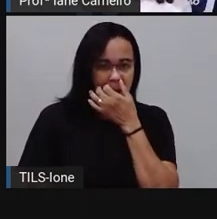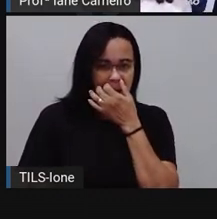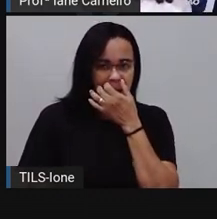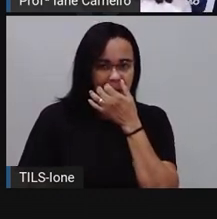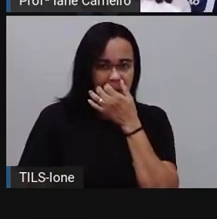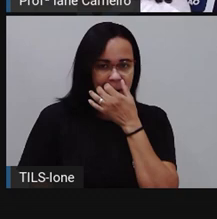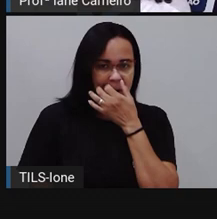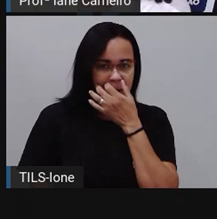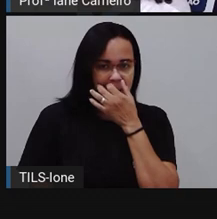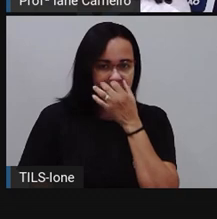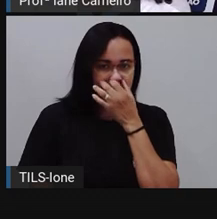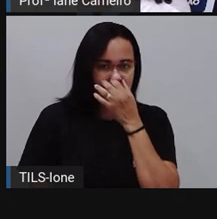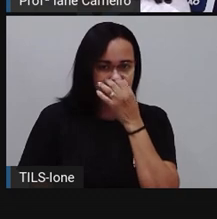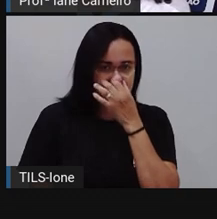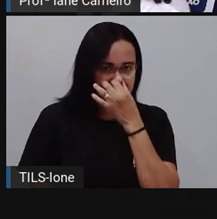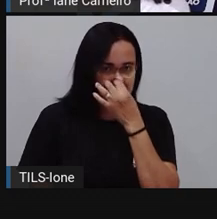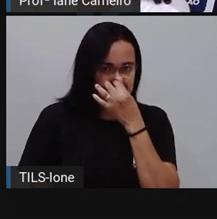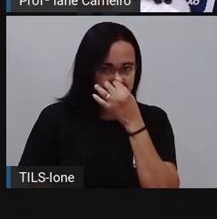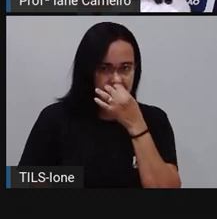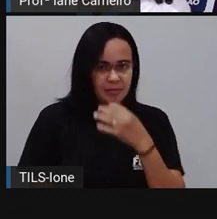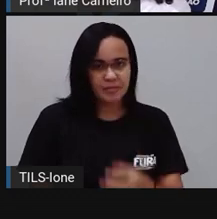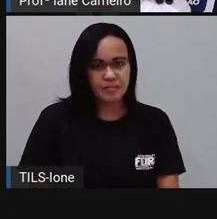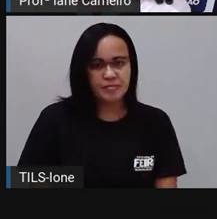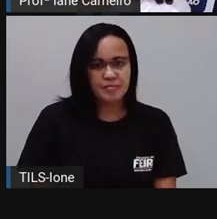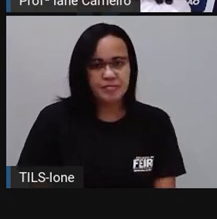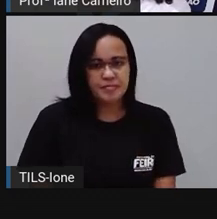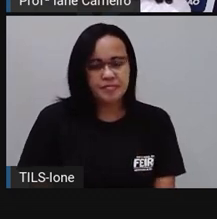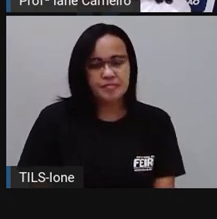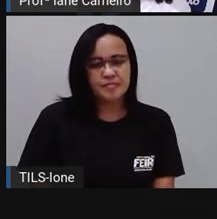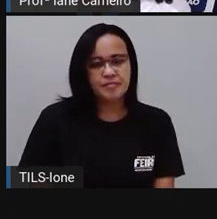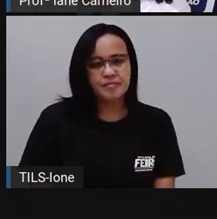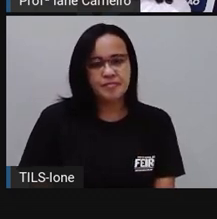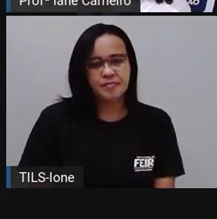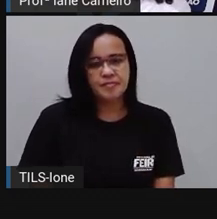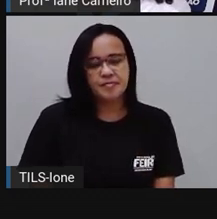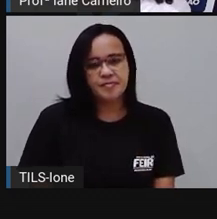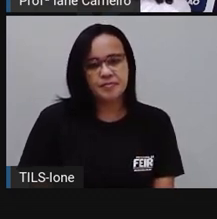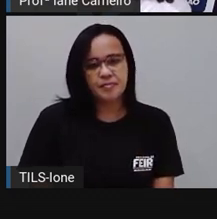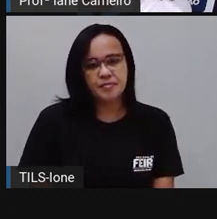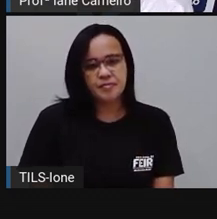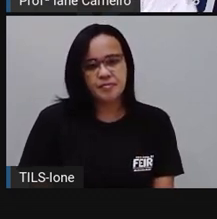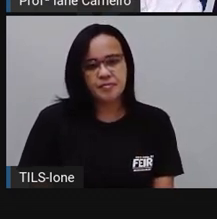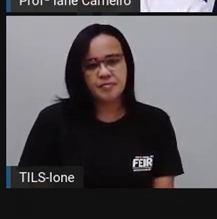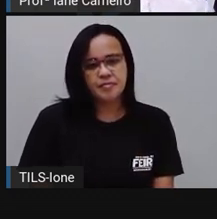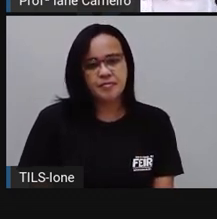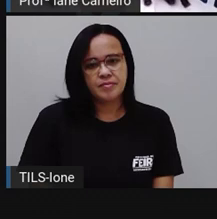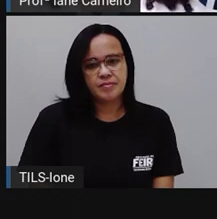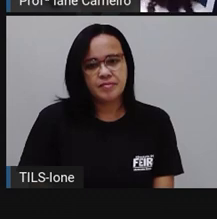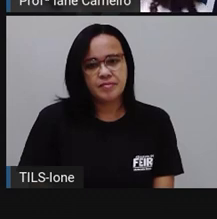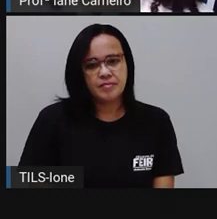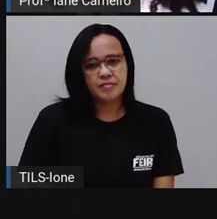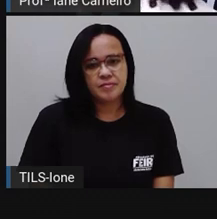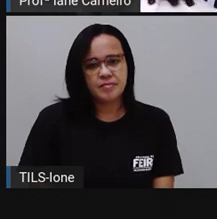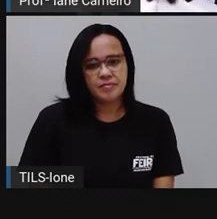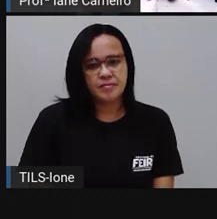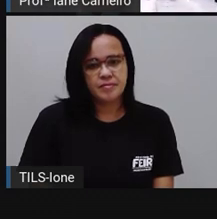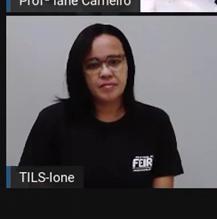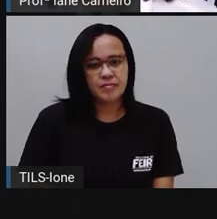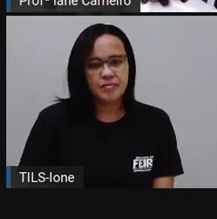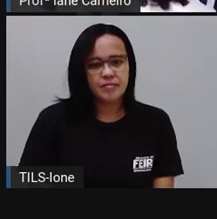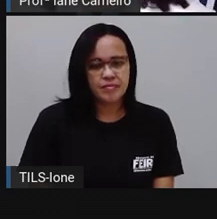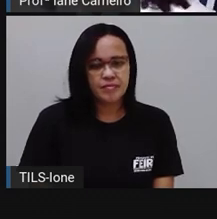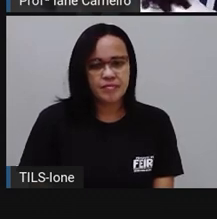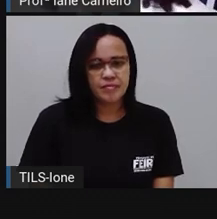Vou mudar a cor da minha caneta. Vou botar vermelho. Vou chamar atenção. Pronto, ó.